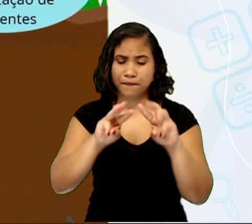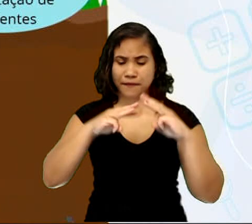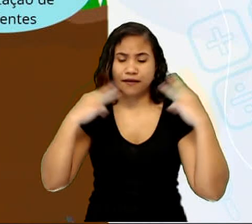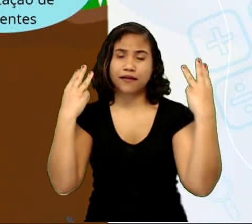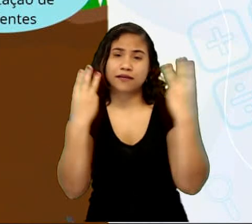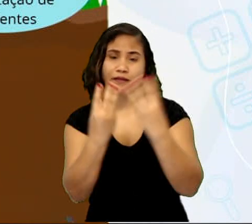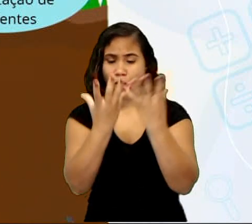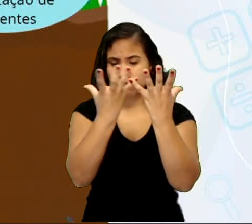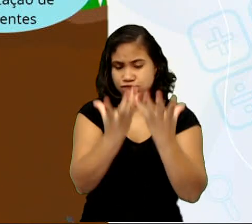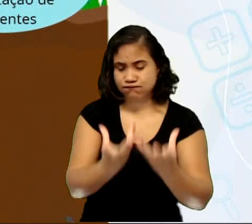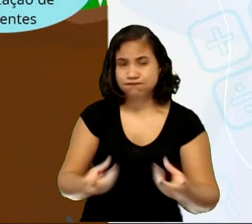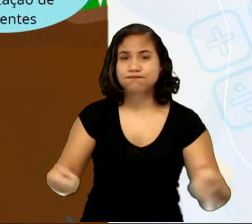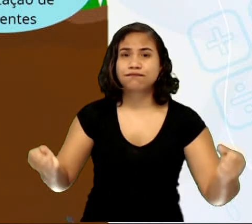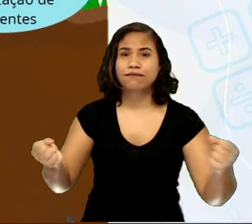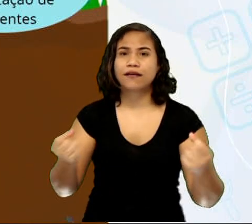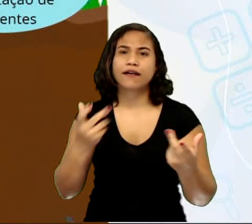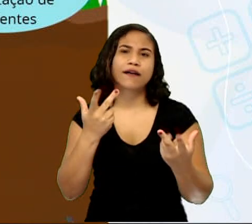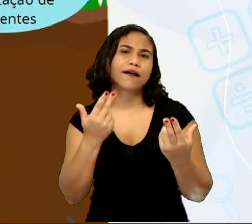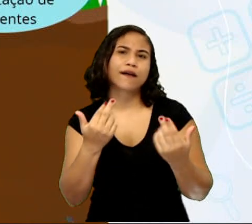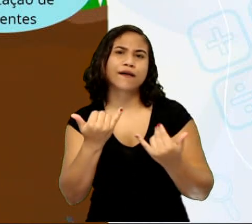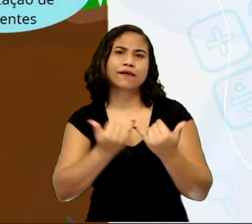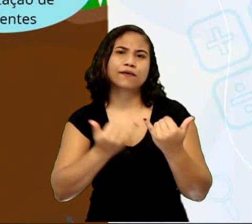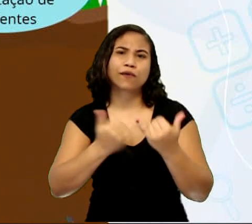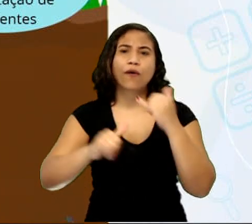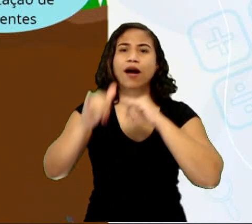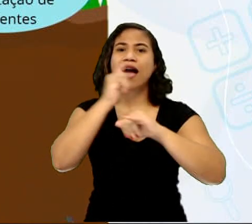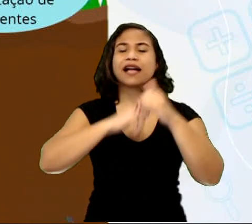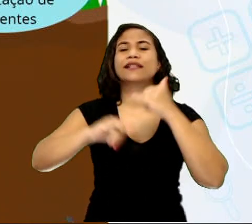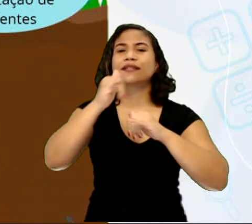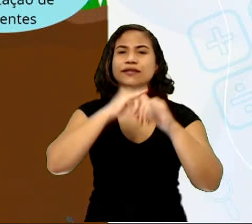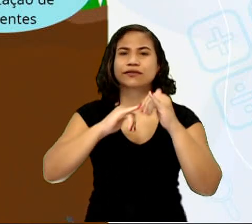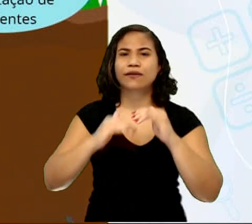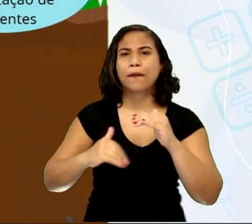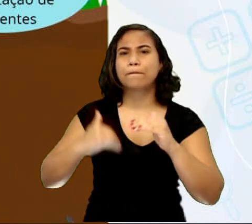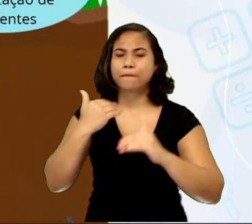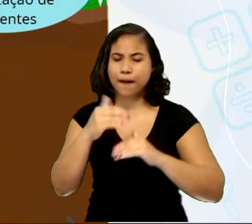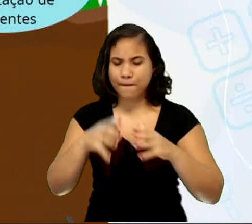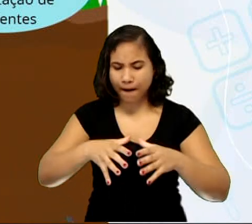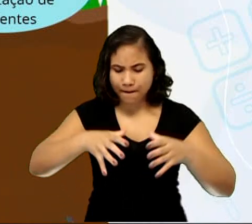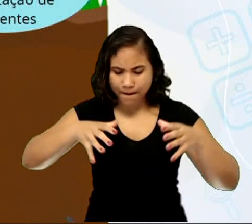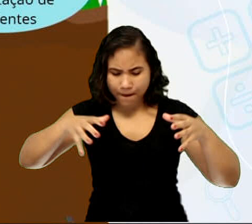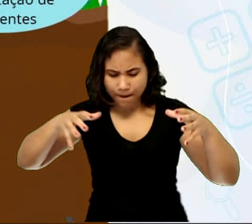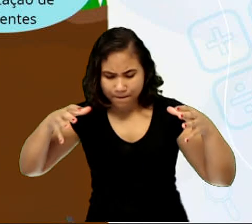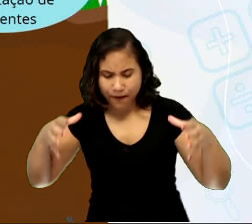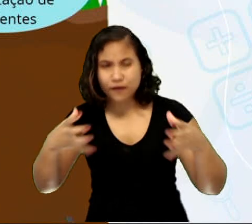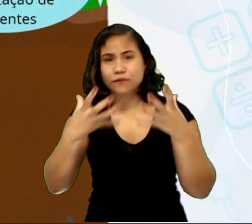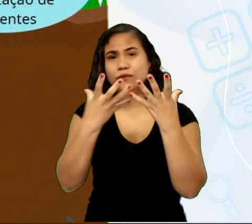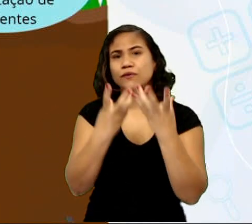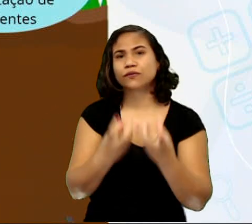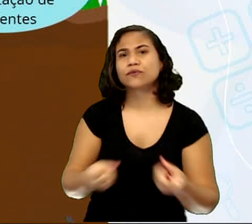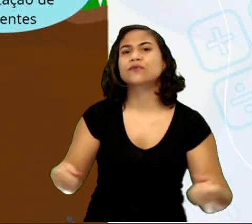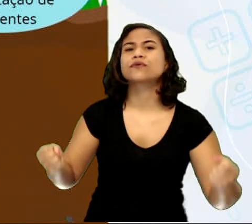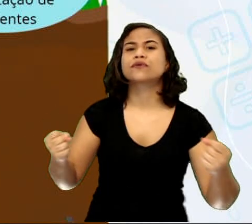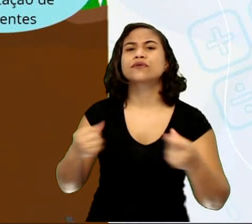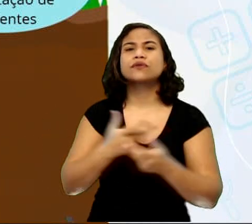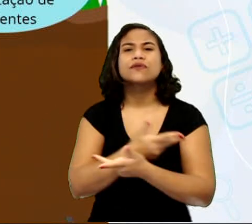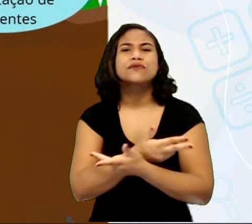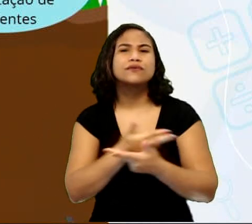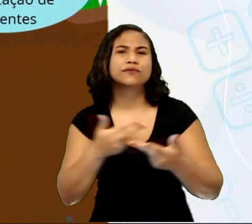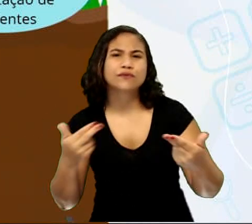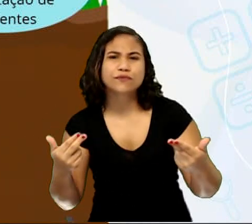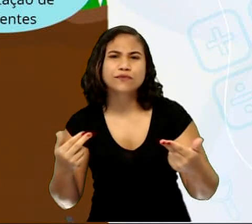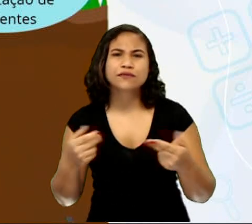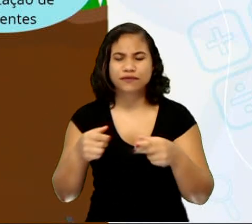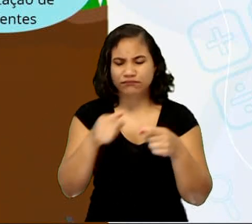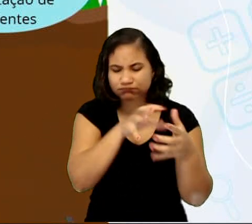transformando num substrato energético para o crescimento dos decompositores, dos micro-organismos, que